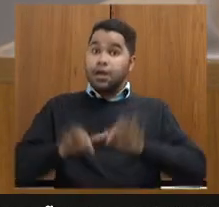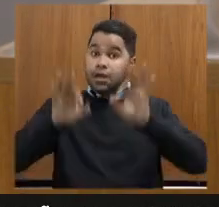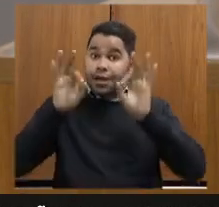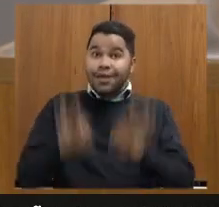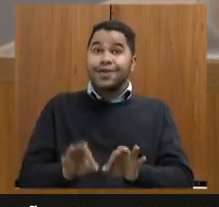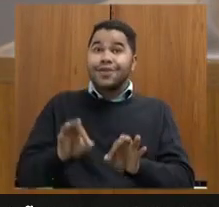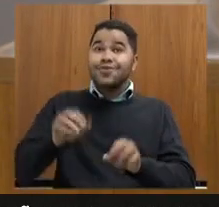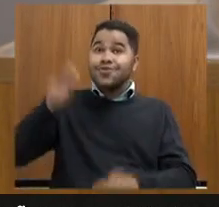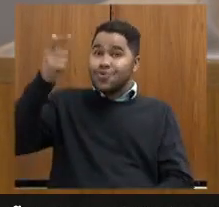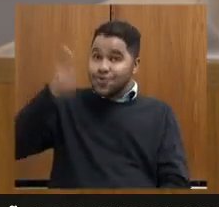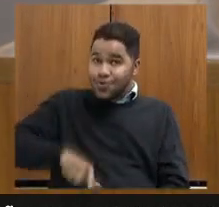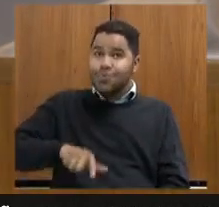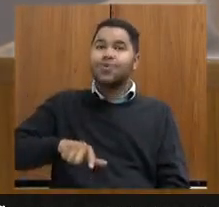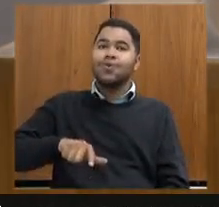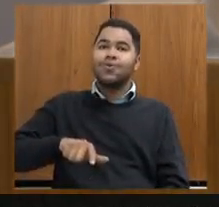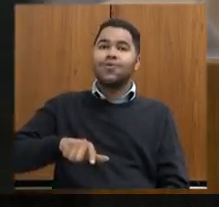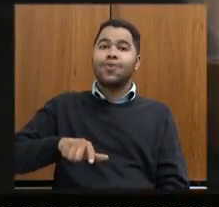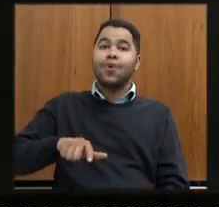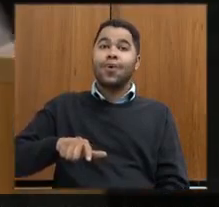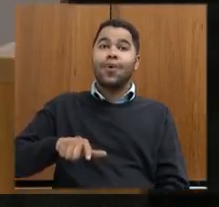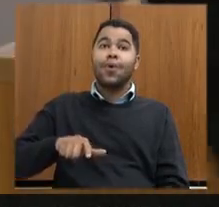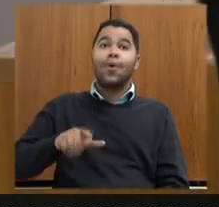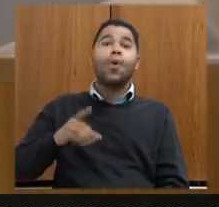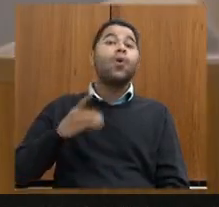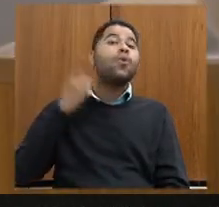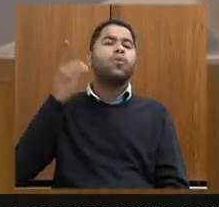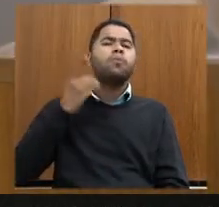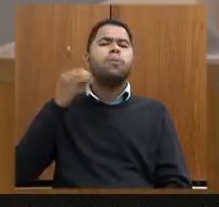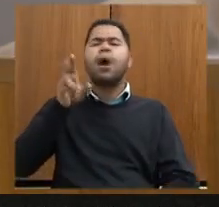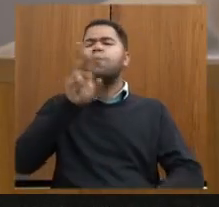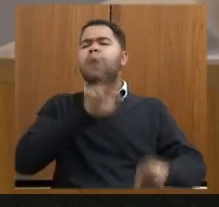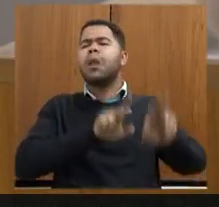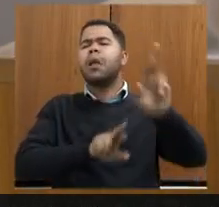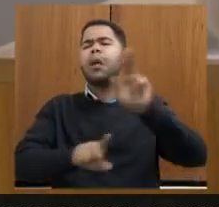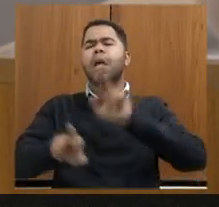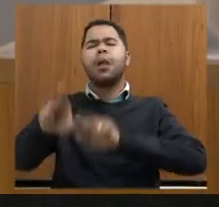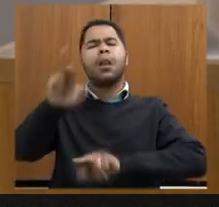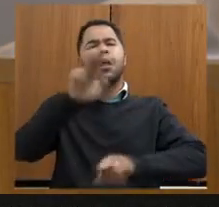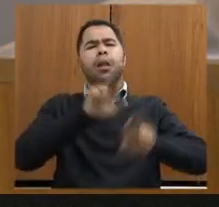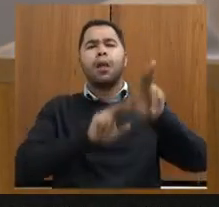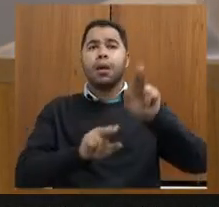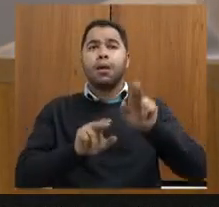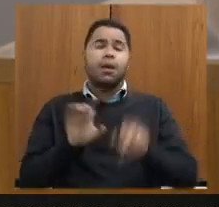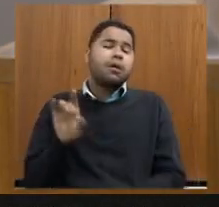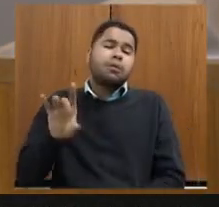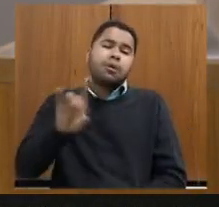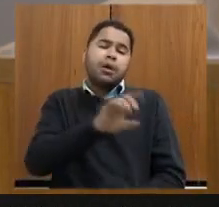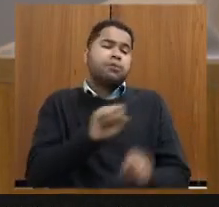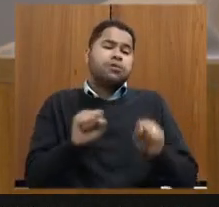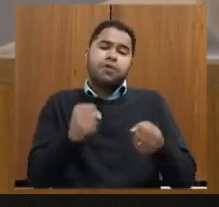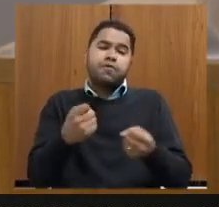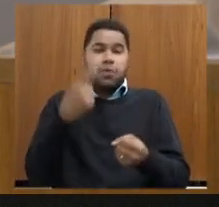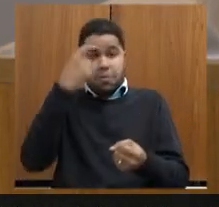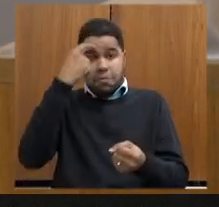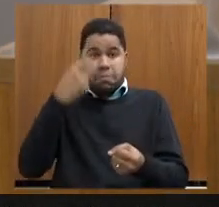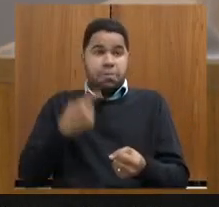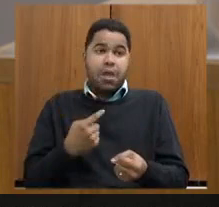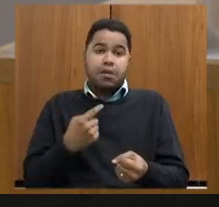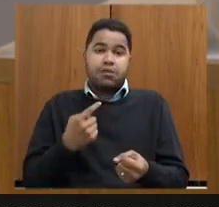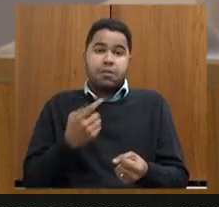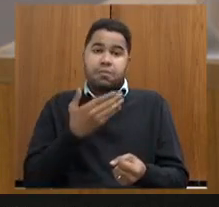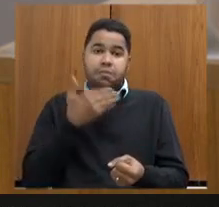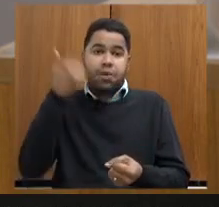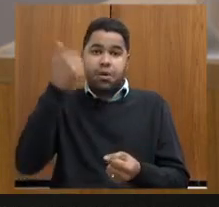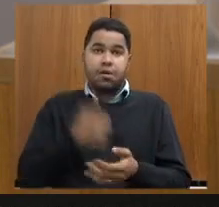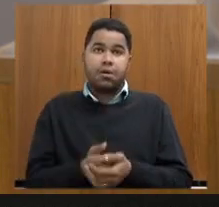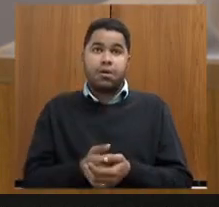mais uma vez o parlamento é plural plural cada um defende o que acha que tem que defender nós